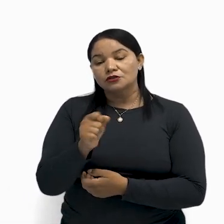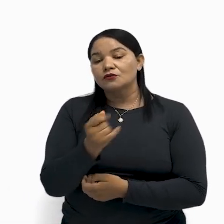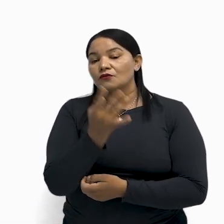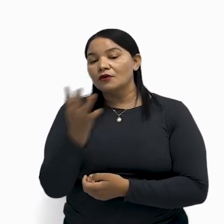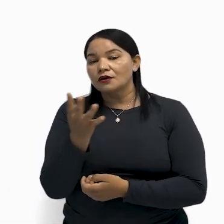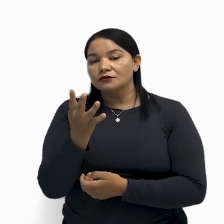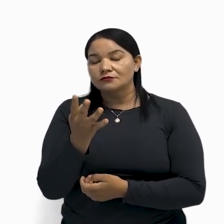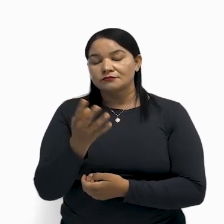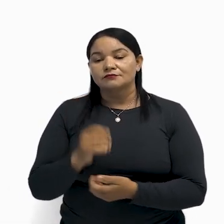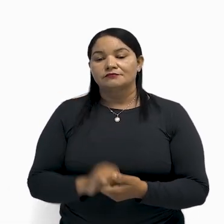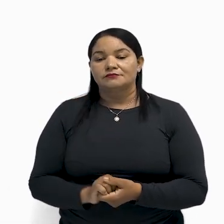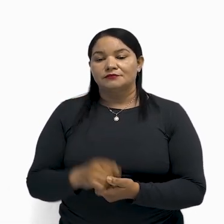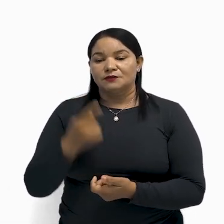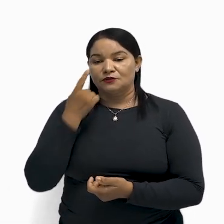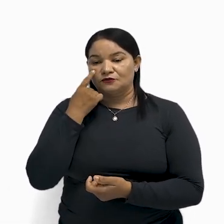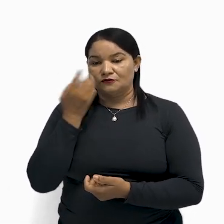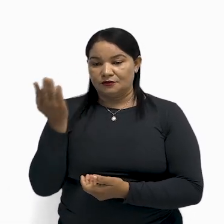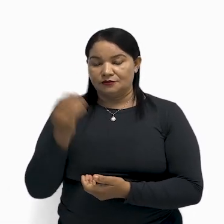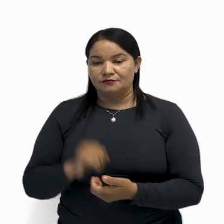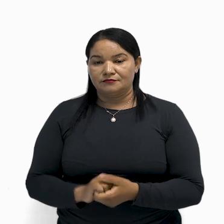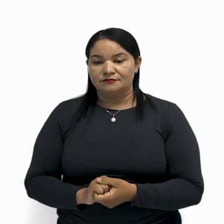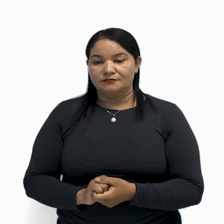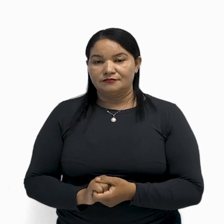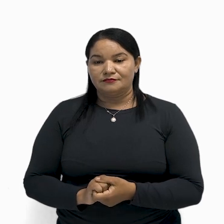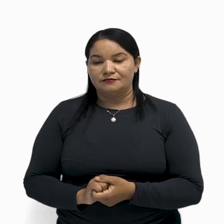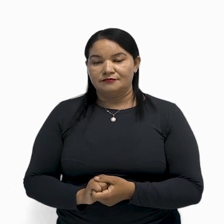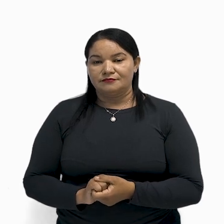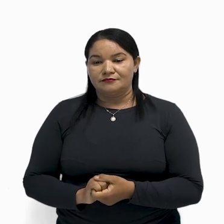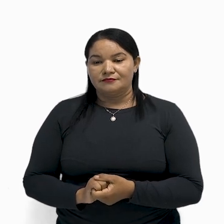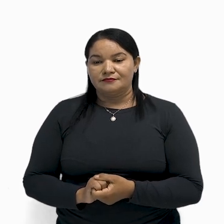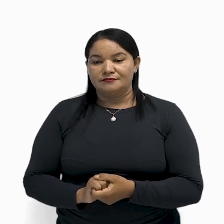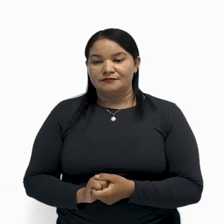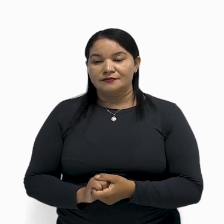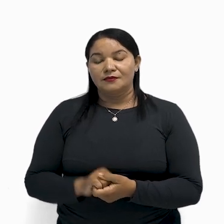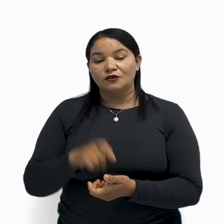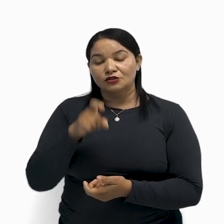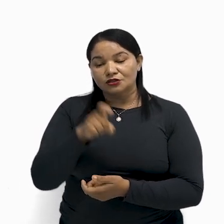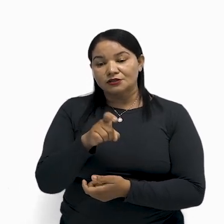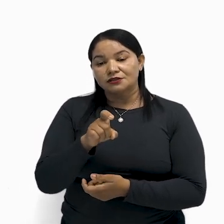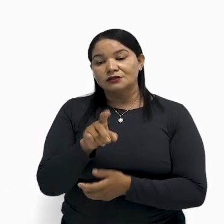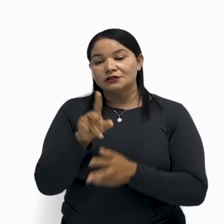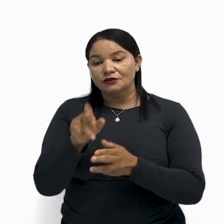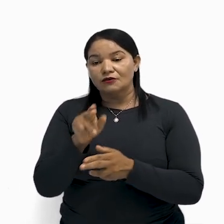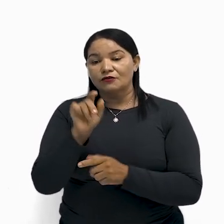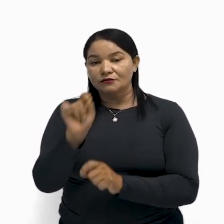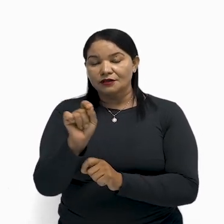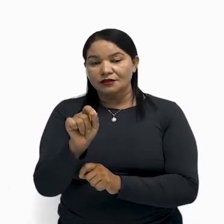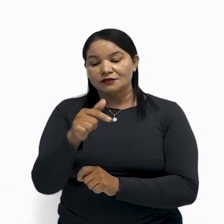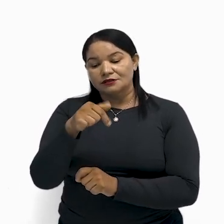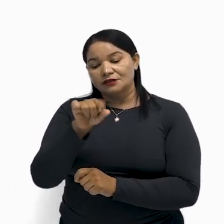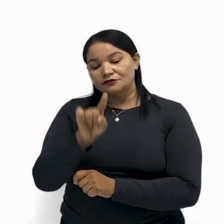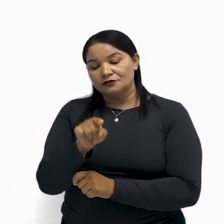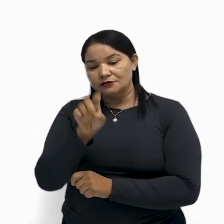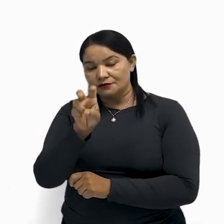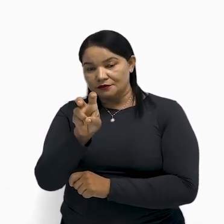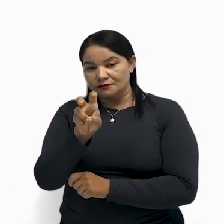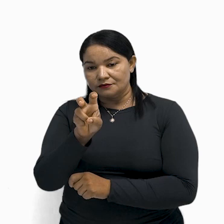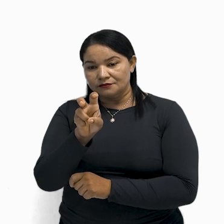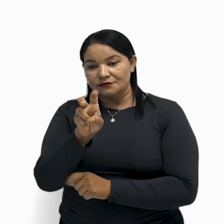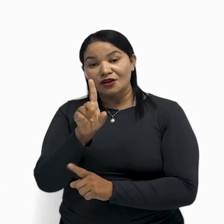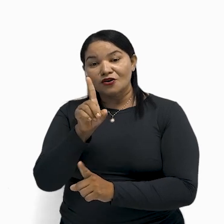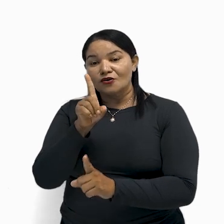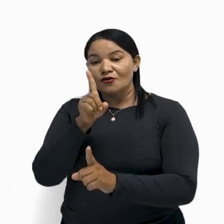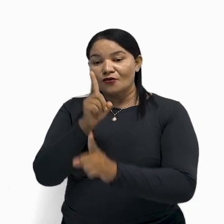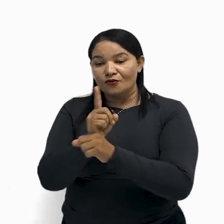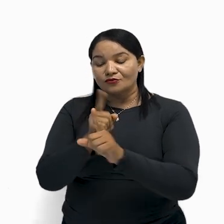seja, o nosso X aqui, ele vale 7,5. Pronto, encontramos